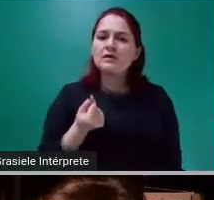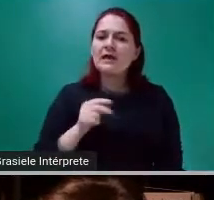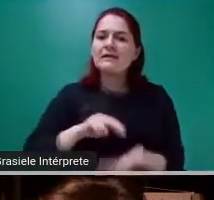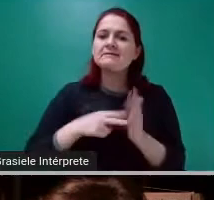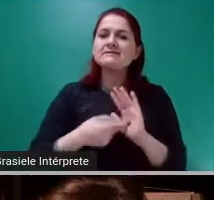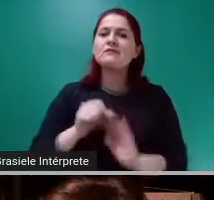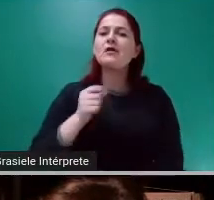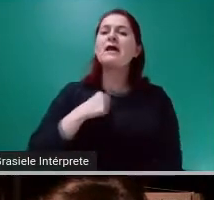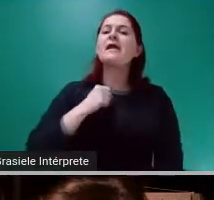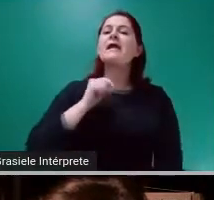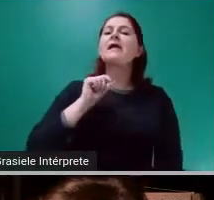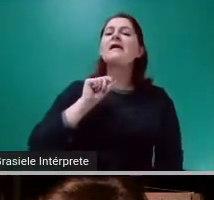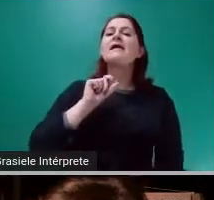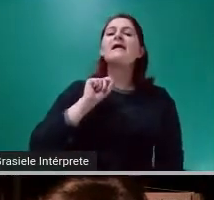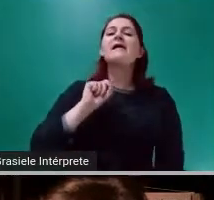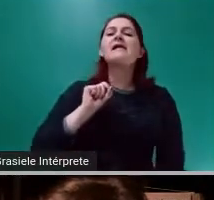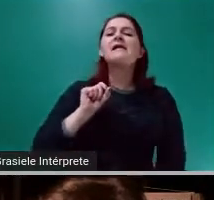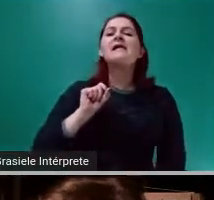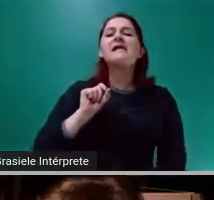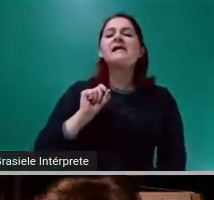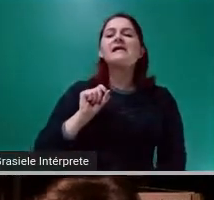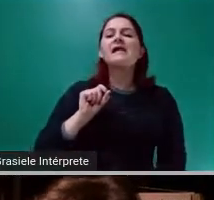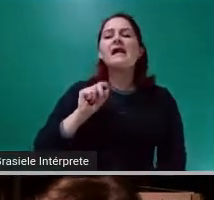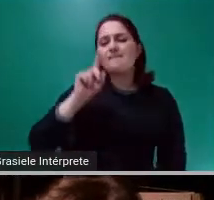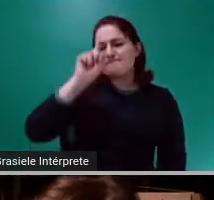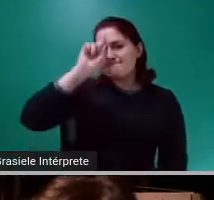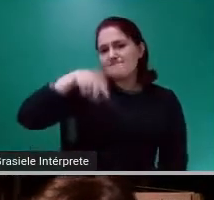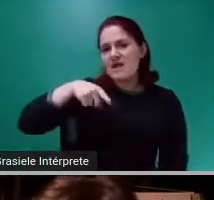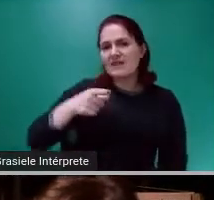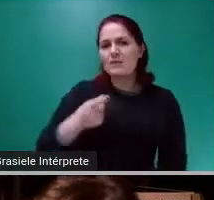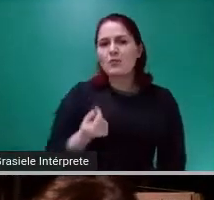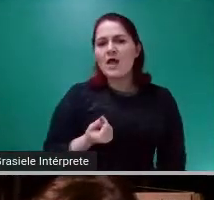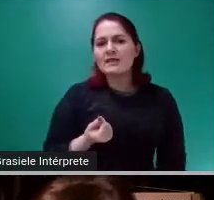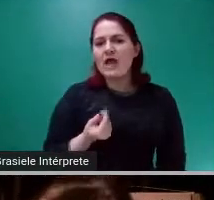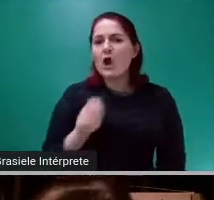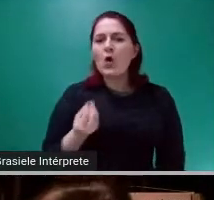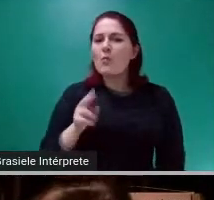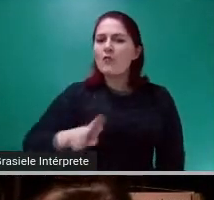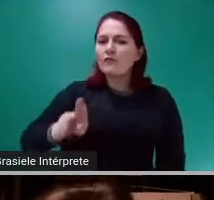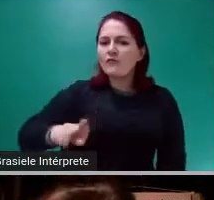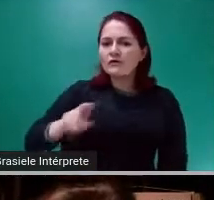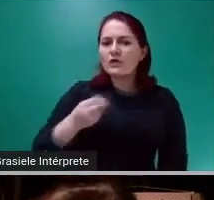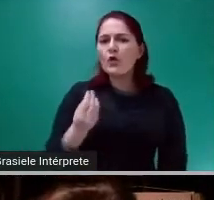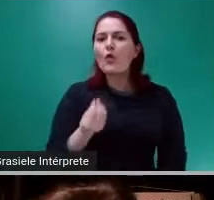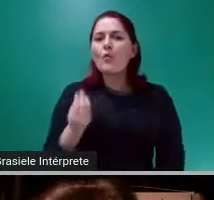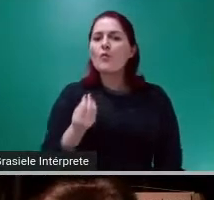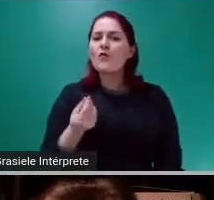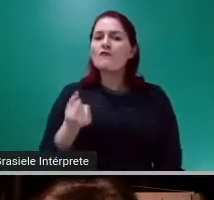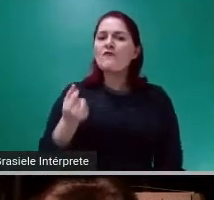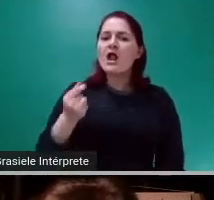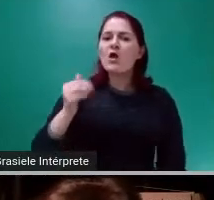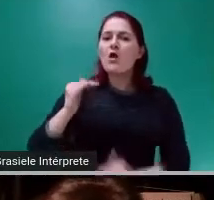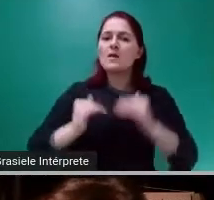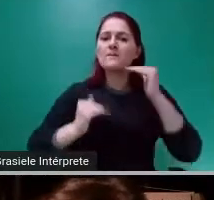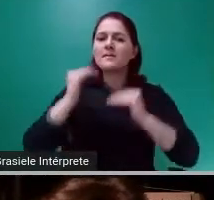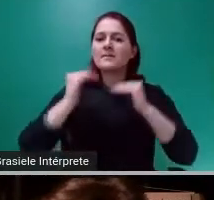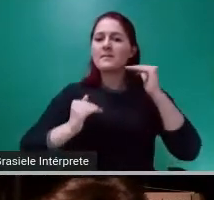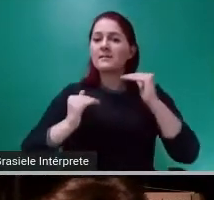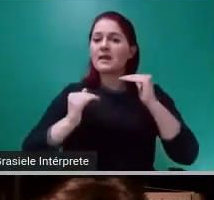Quando que eu vou ampliar a moeda? Como é que eu vou alocar a moeda? E qual é o preço da moeda? Taxa de juros.